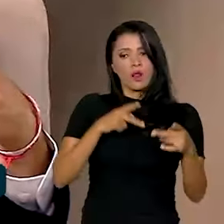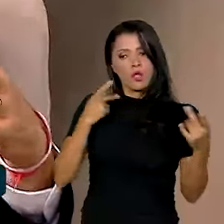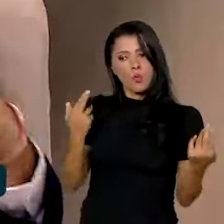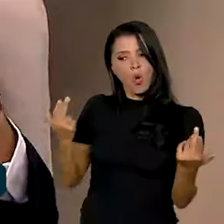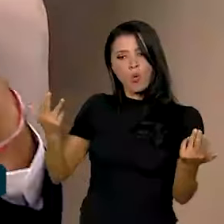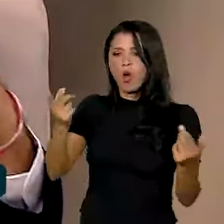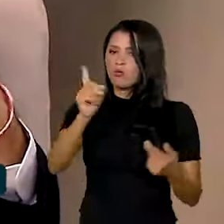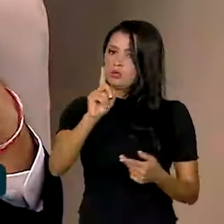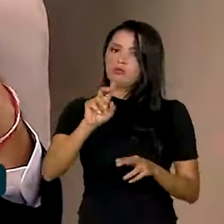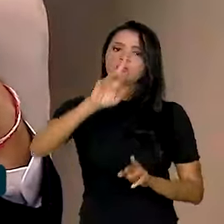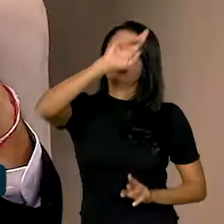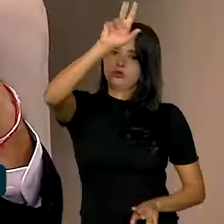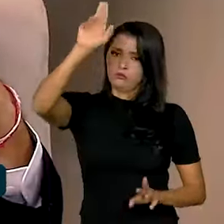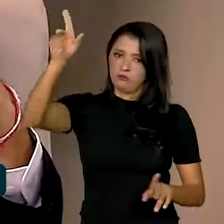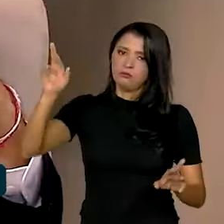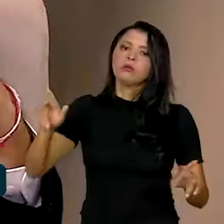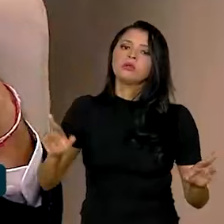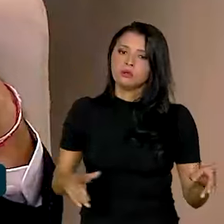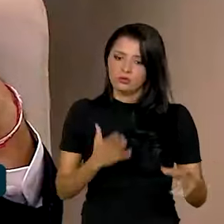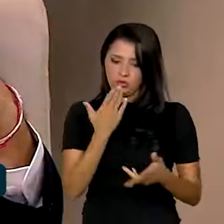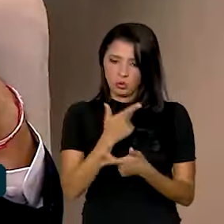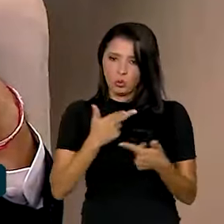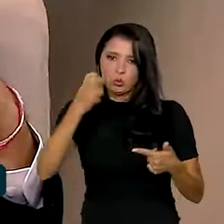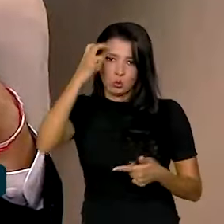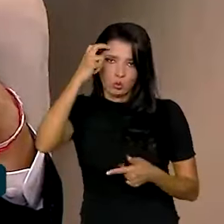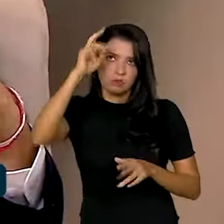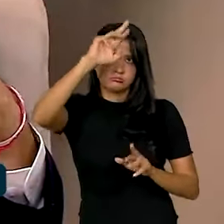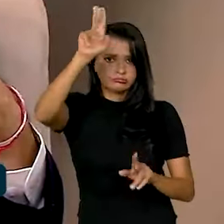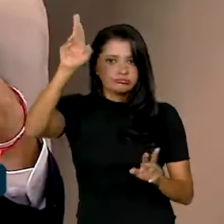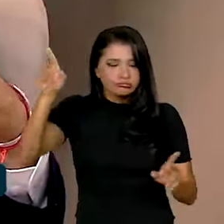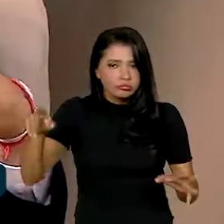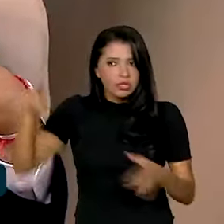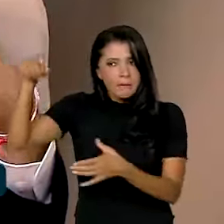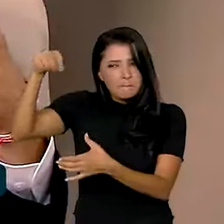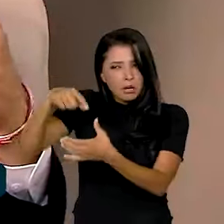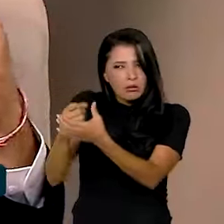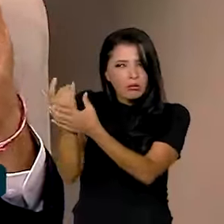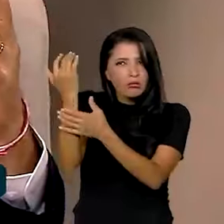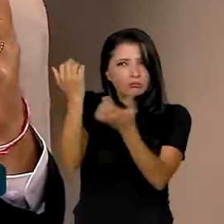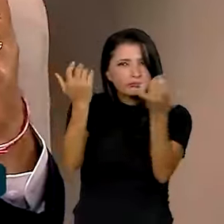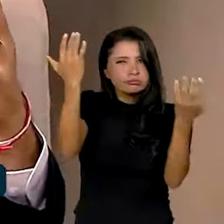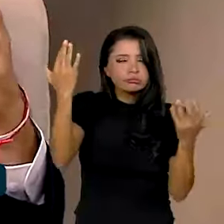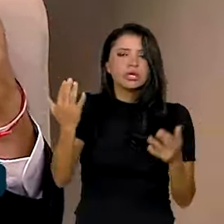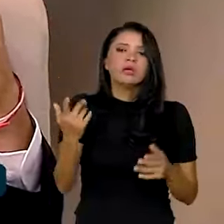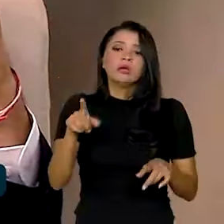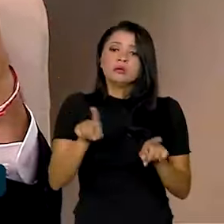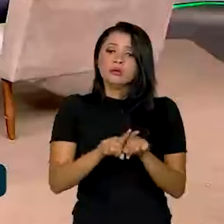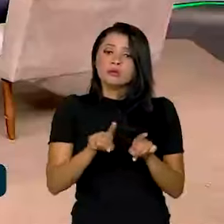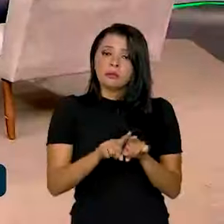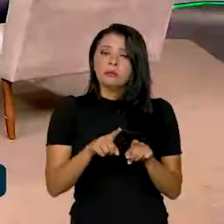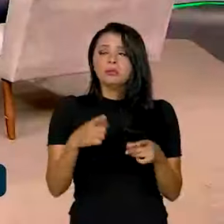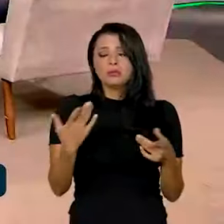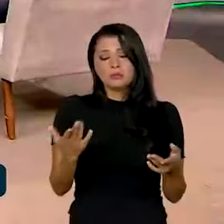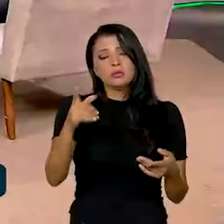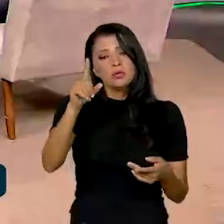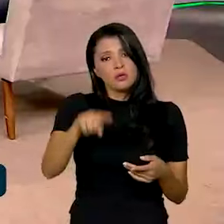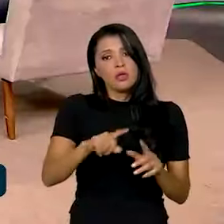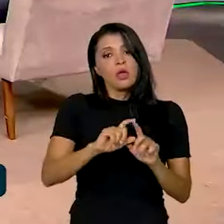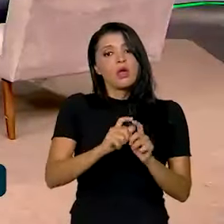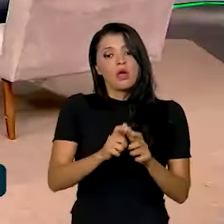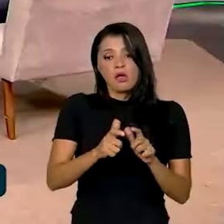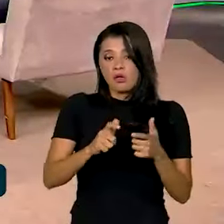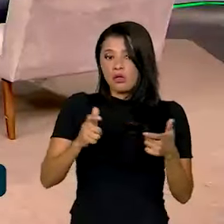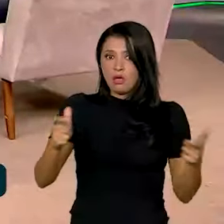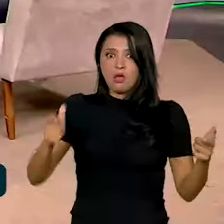as regiões têm culturas alimentares diferentes, e trata-se de aumentar